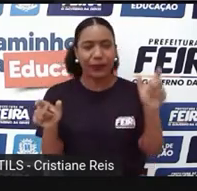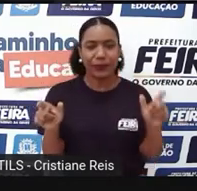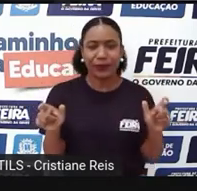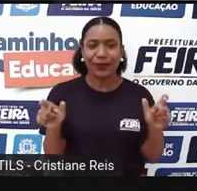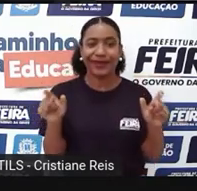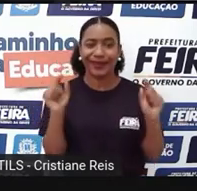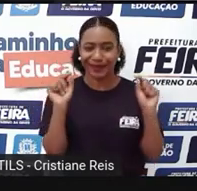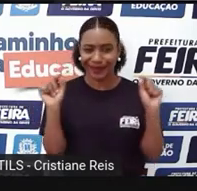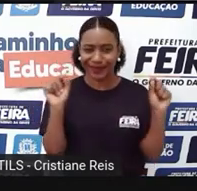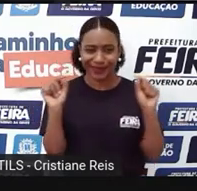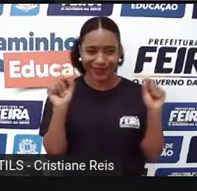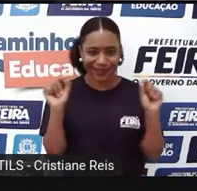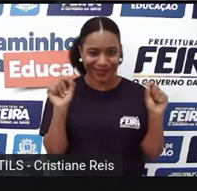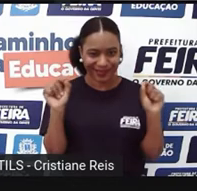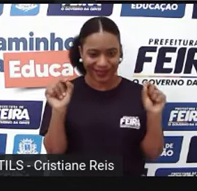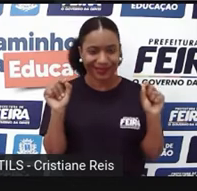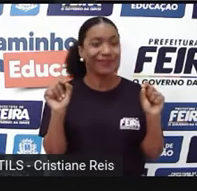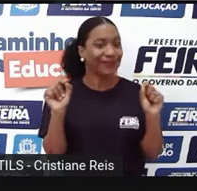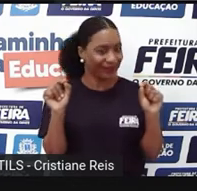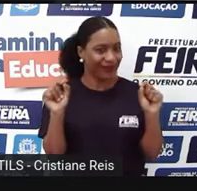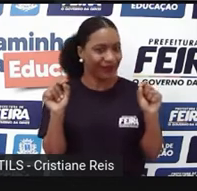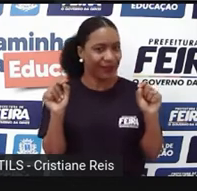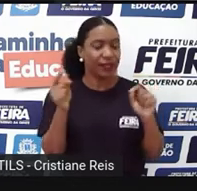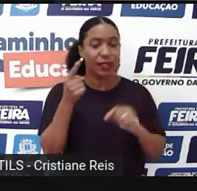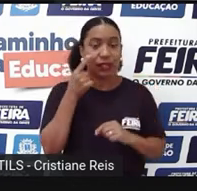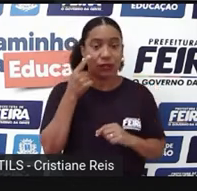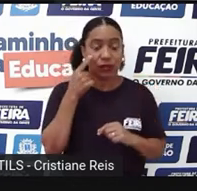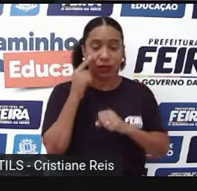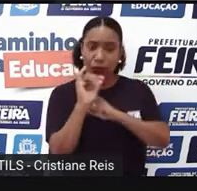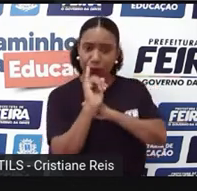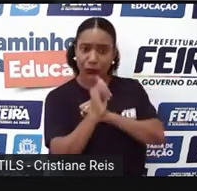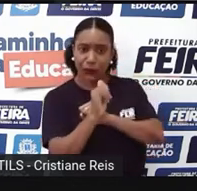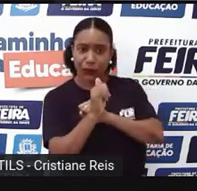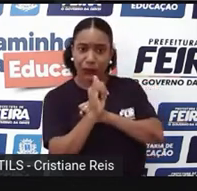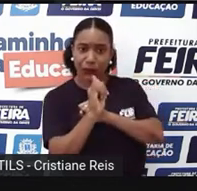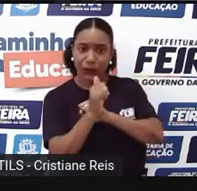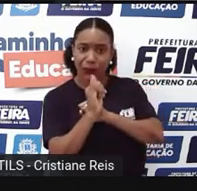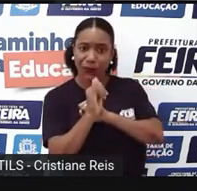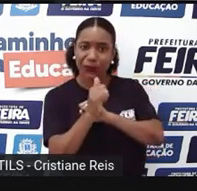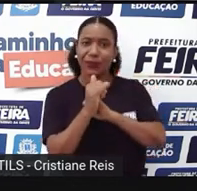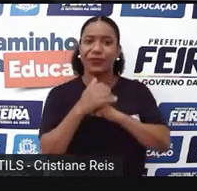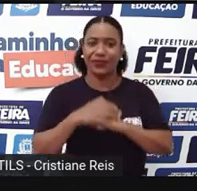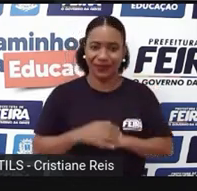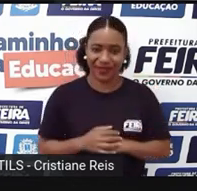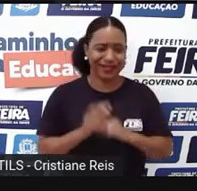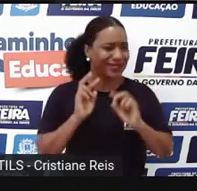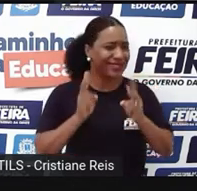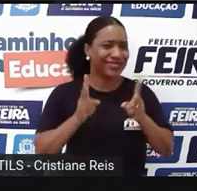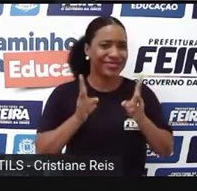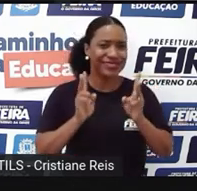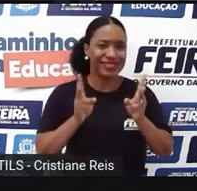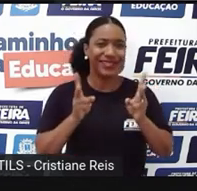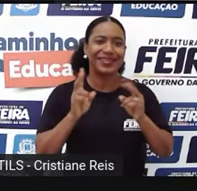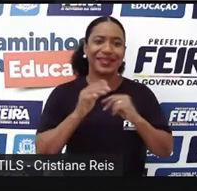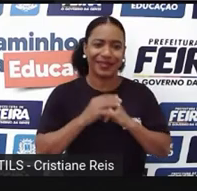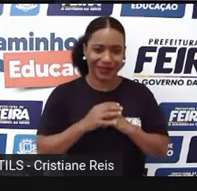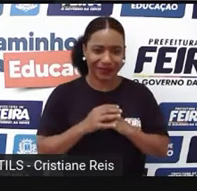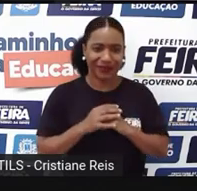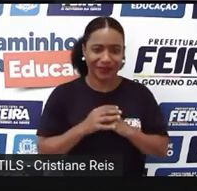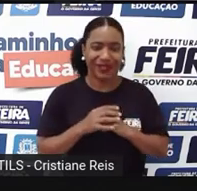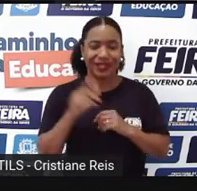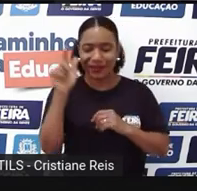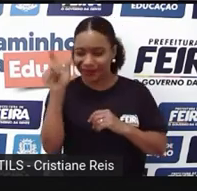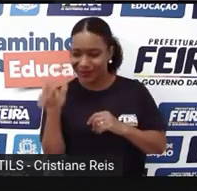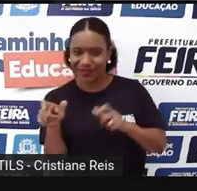E é claro que existem, nas narrativas, sempre os main characters, ou seja, os